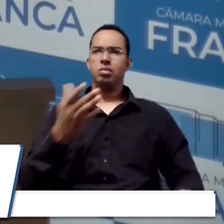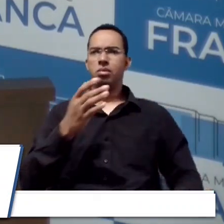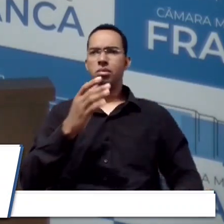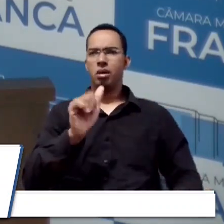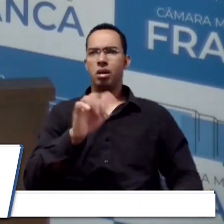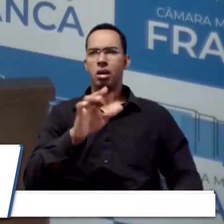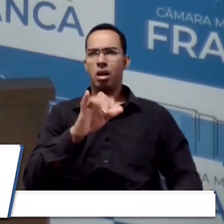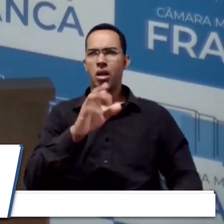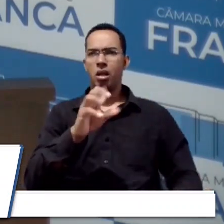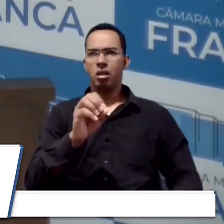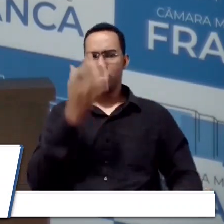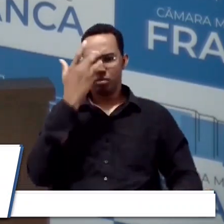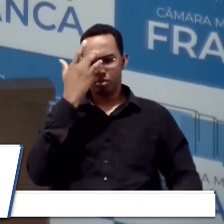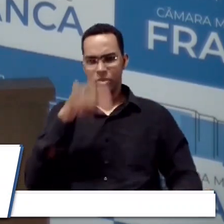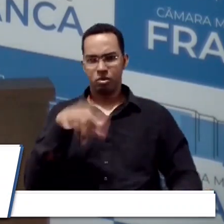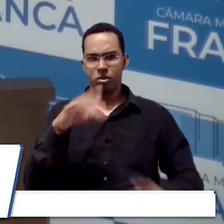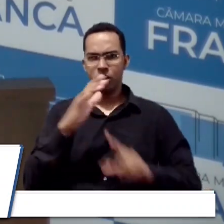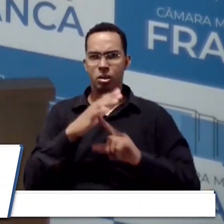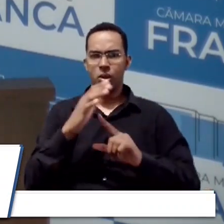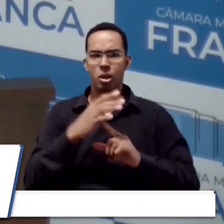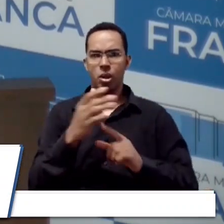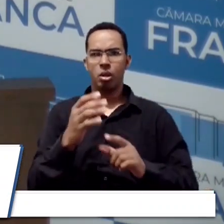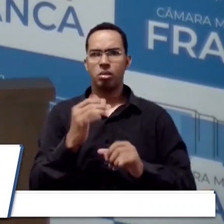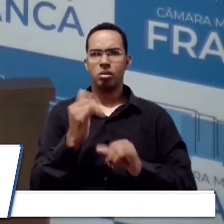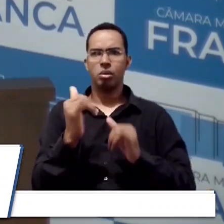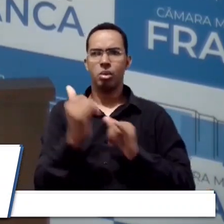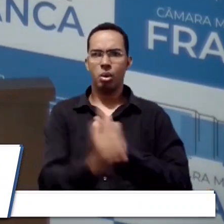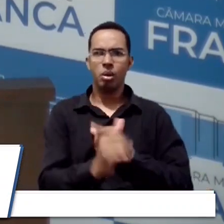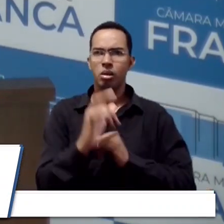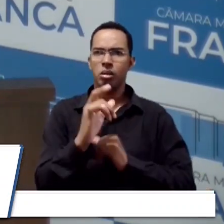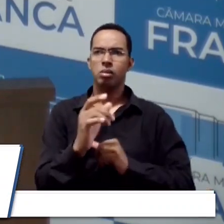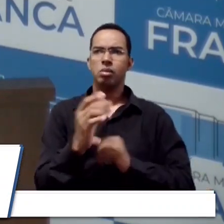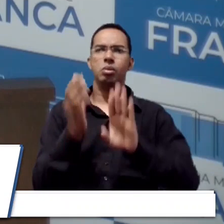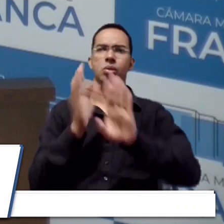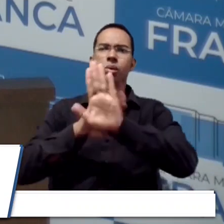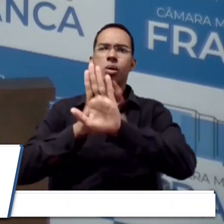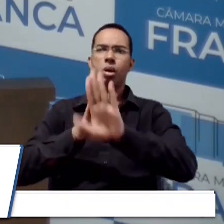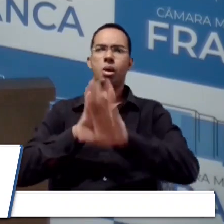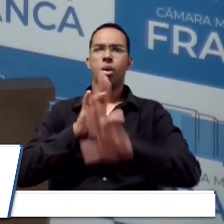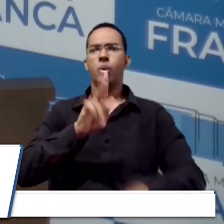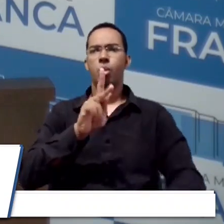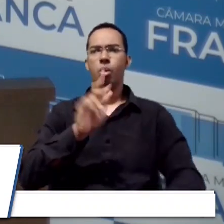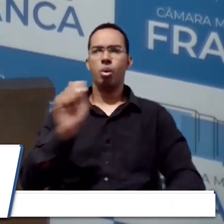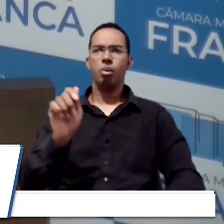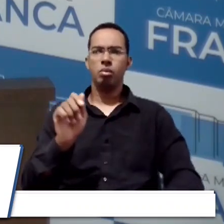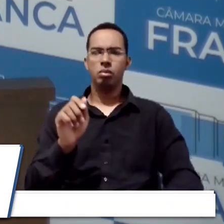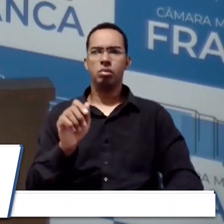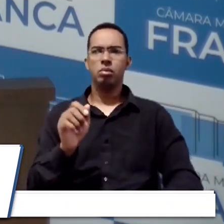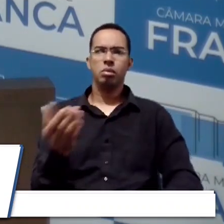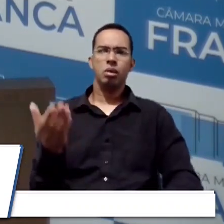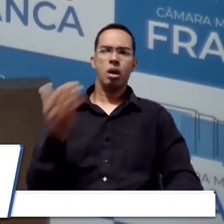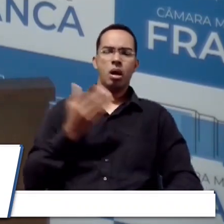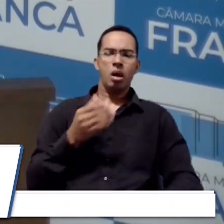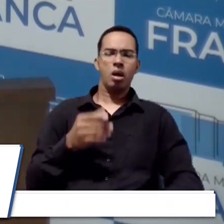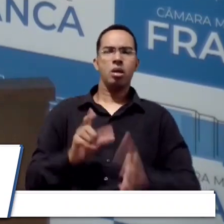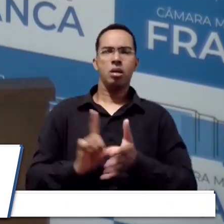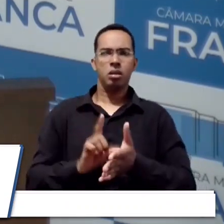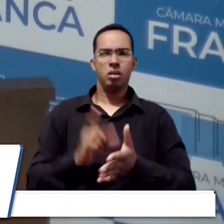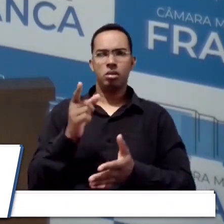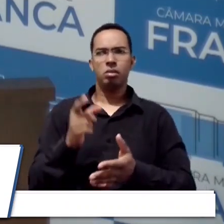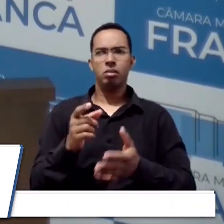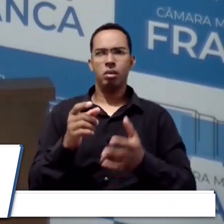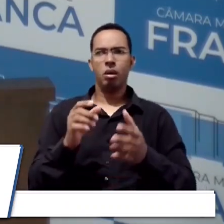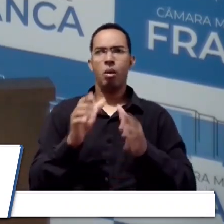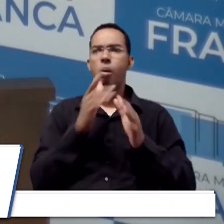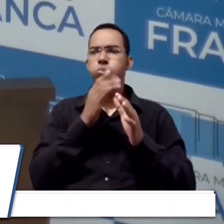Elétrica lá, não sei se os colegas conhecem ali naquela entrada, é atrás da UPA, só para quem não entender ali, antes de chegar na UPA. Aquilo ali vira um